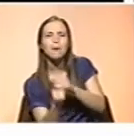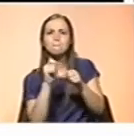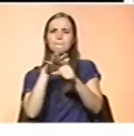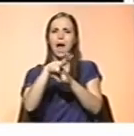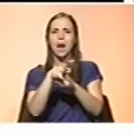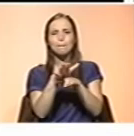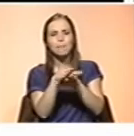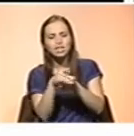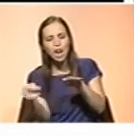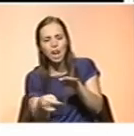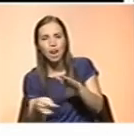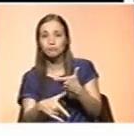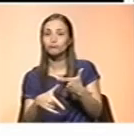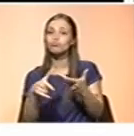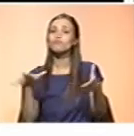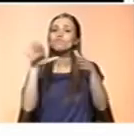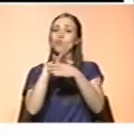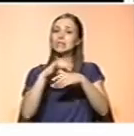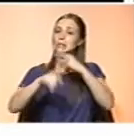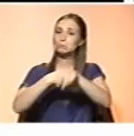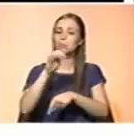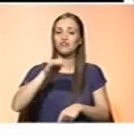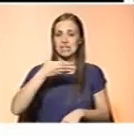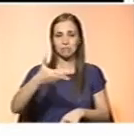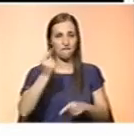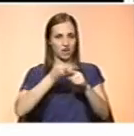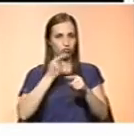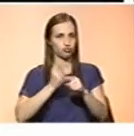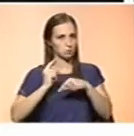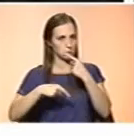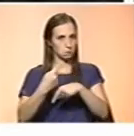habitam. Os encontros decorrem todos os fins de semana e feriados.